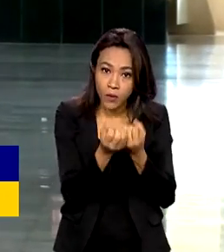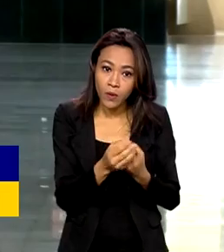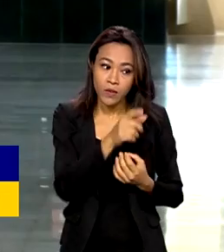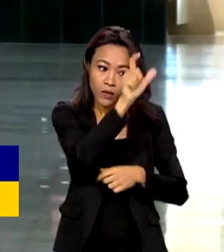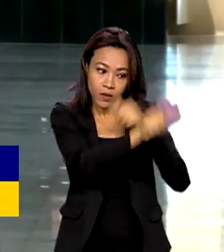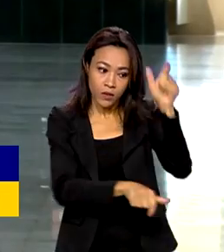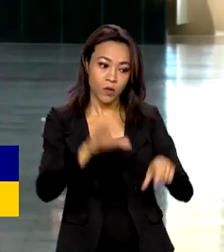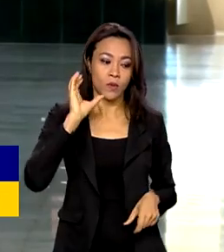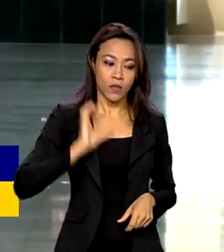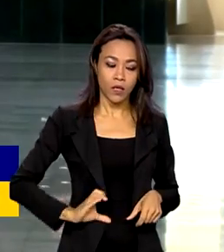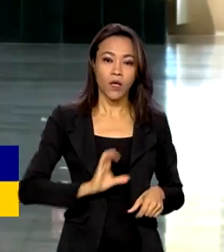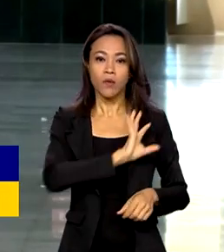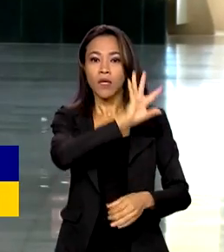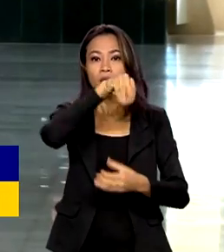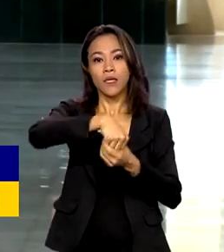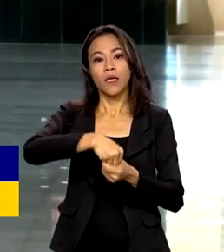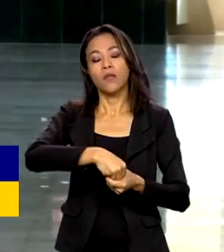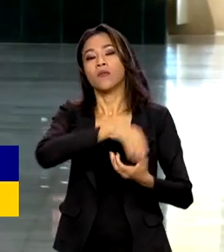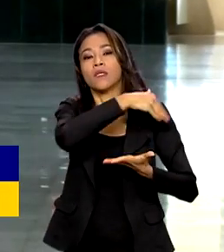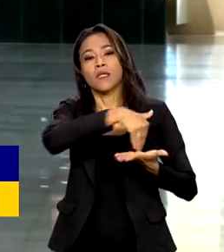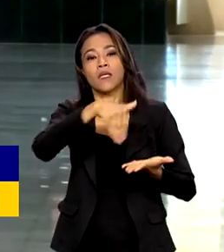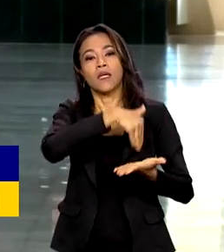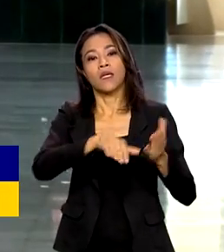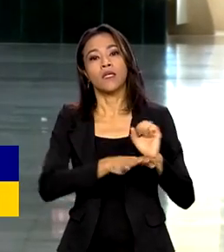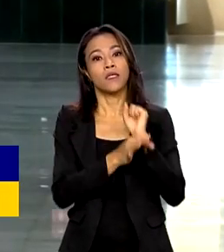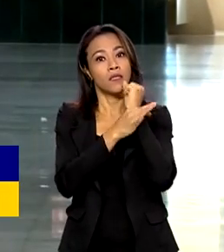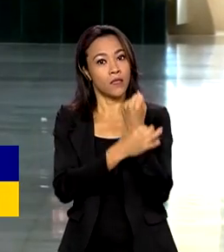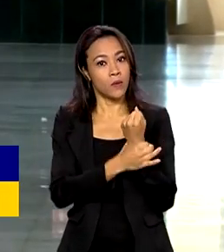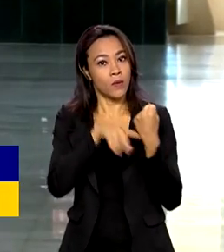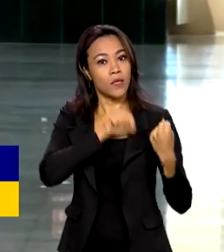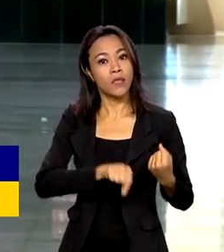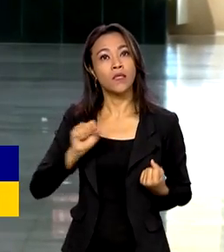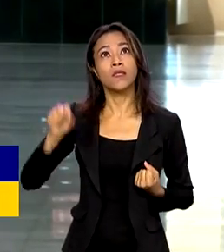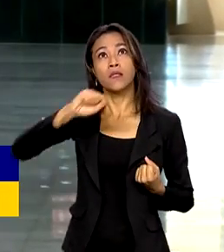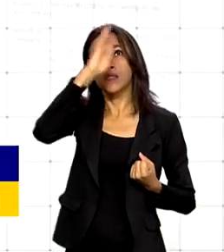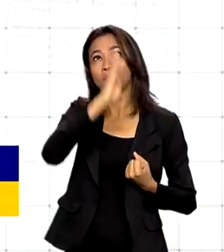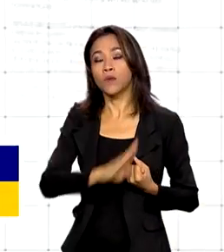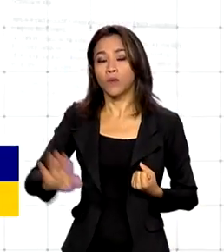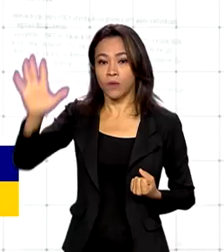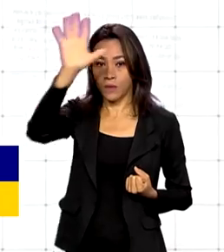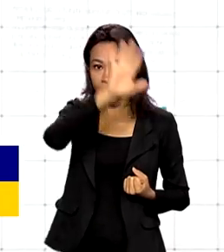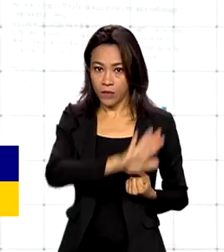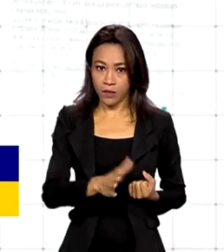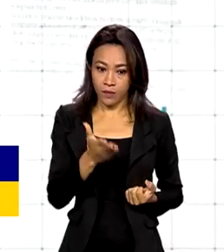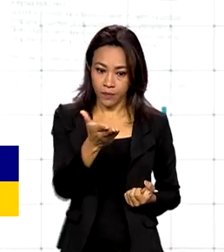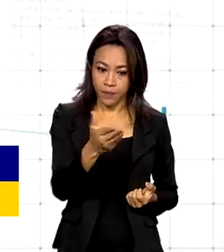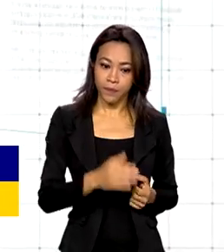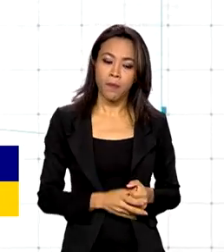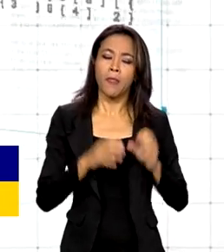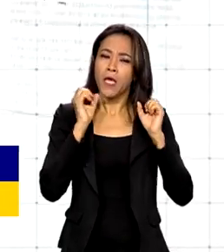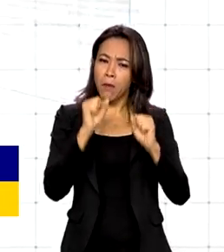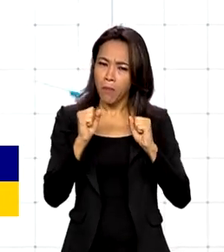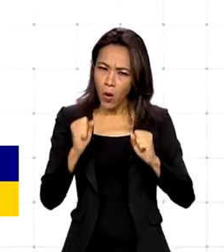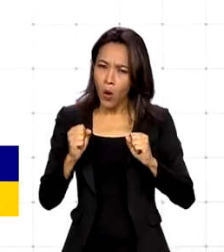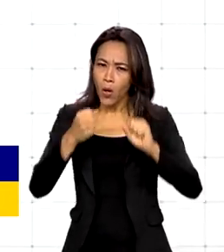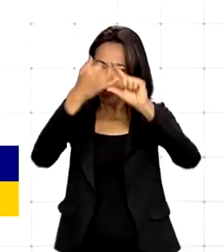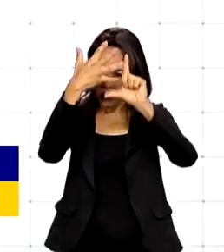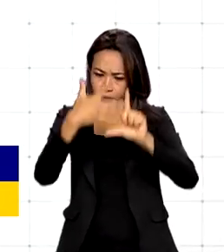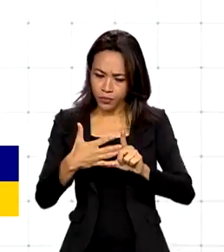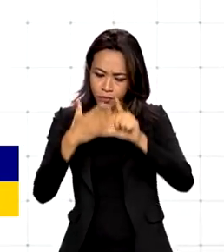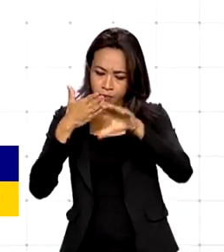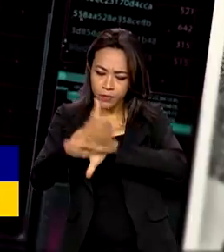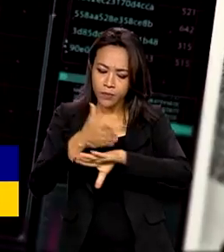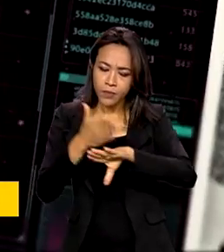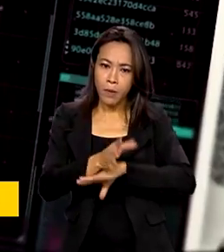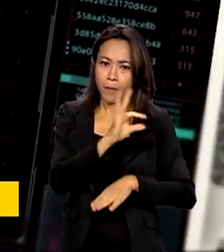arquivados nas secretarias de segurança pública de cada estado. E o cadastro pode ser acessado por autoridades